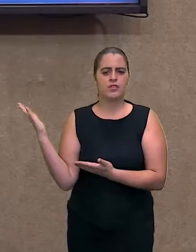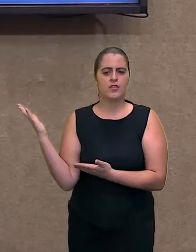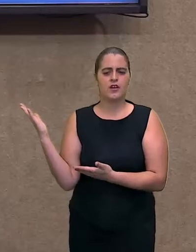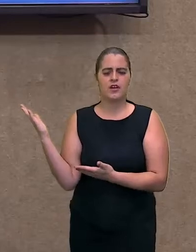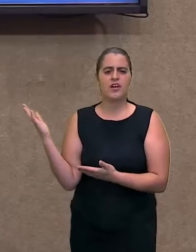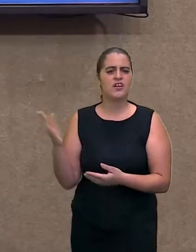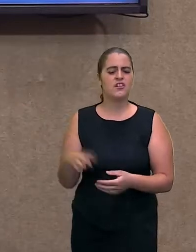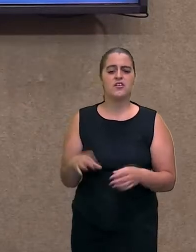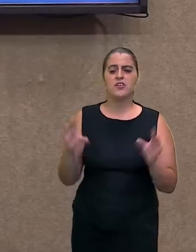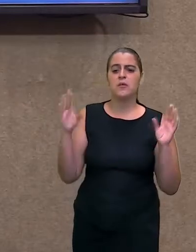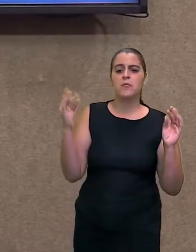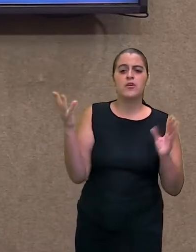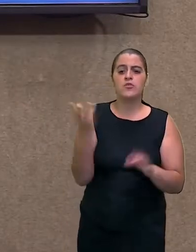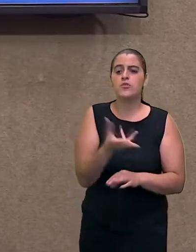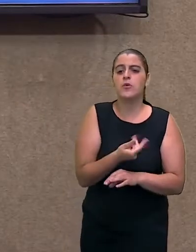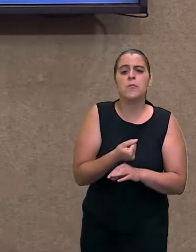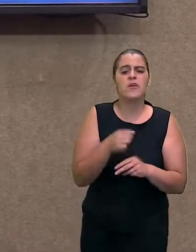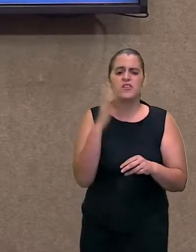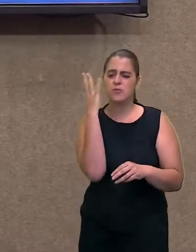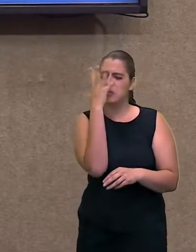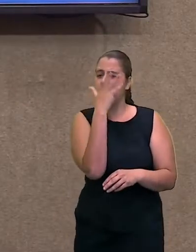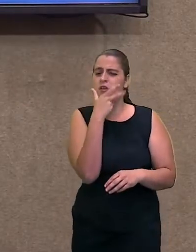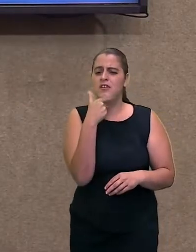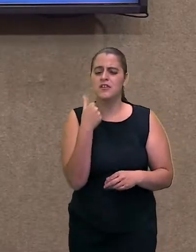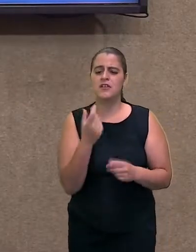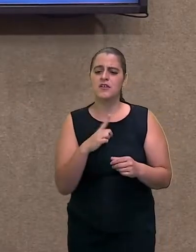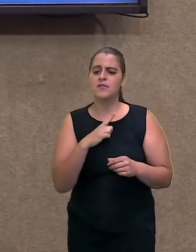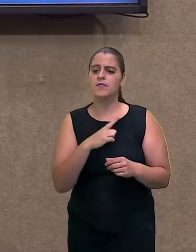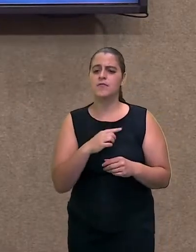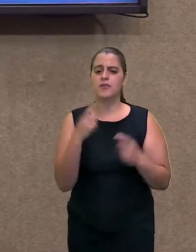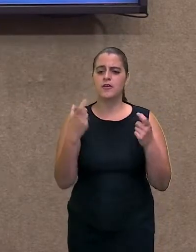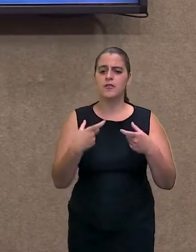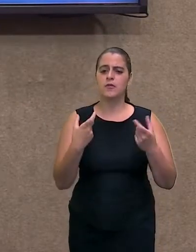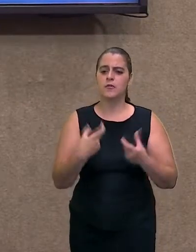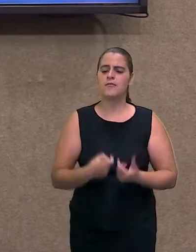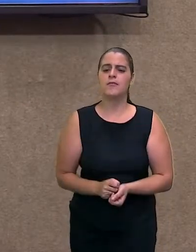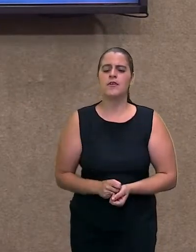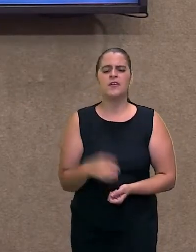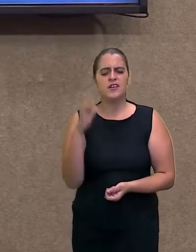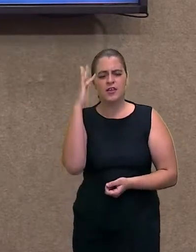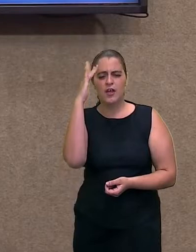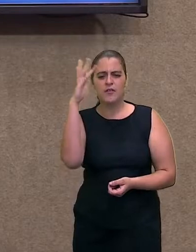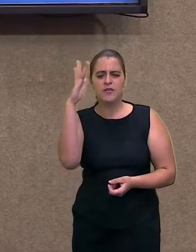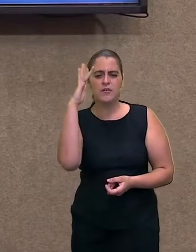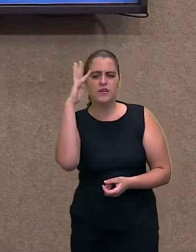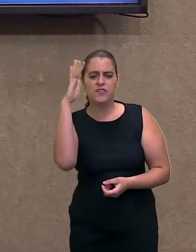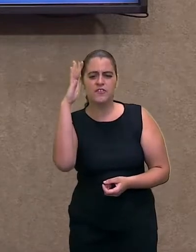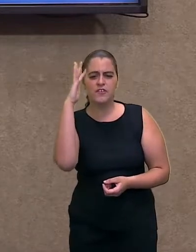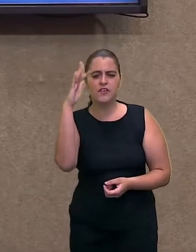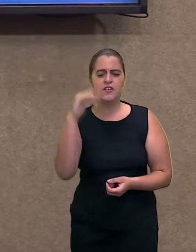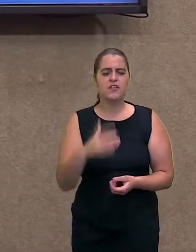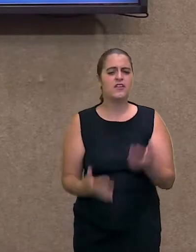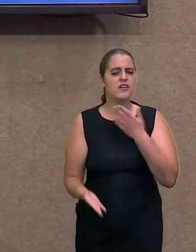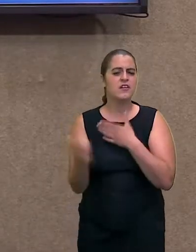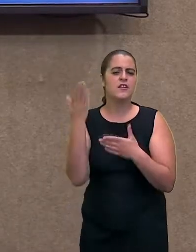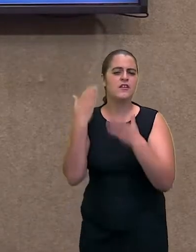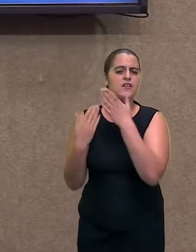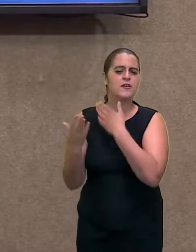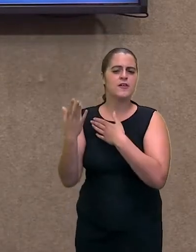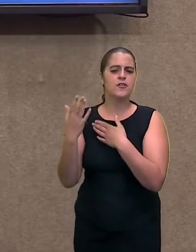incontáveis. É um privilégio para nós. E imaginem, naquele tempo,